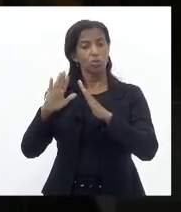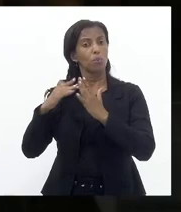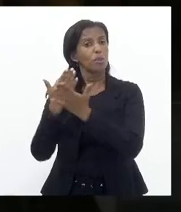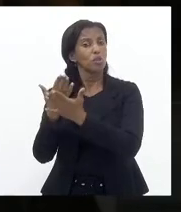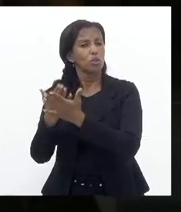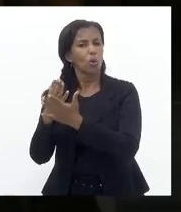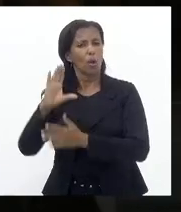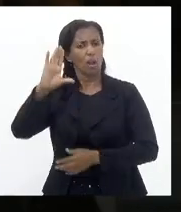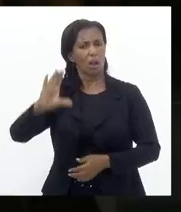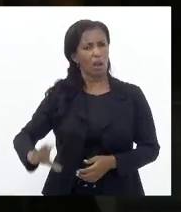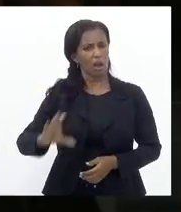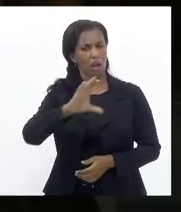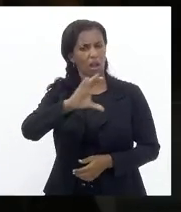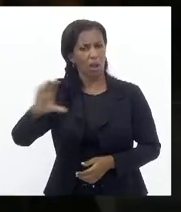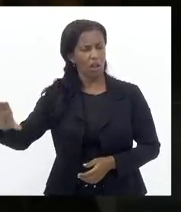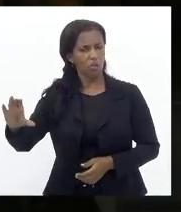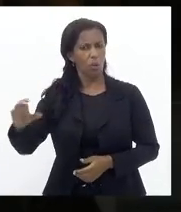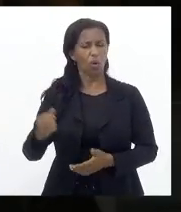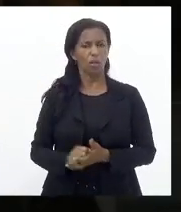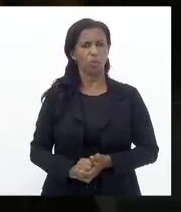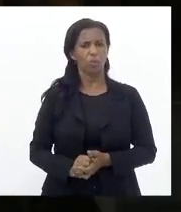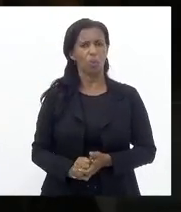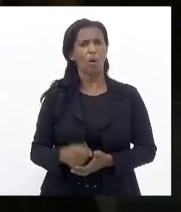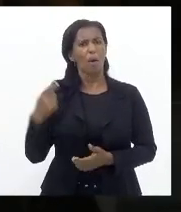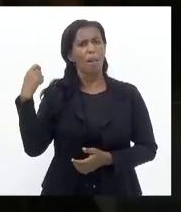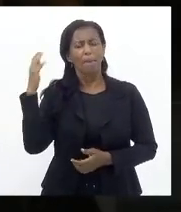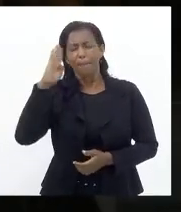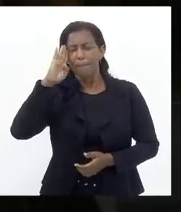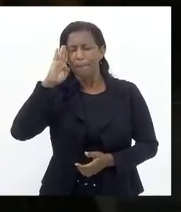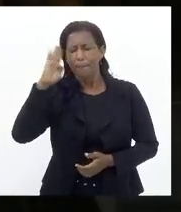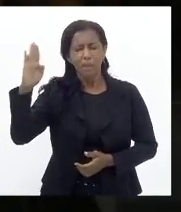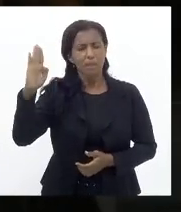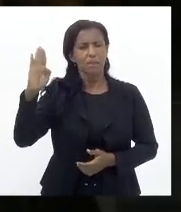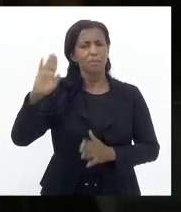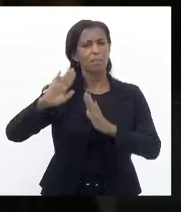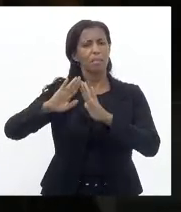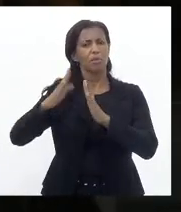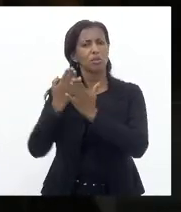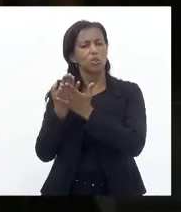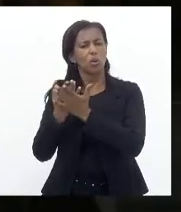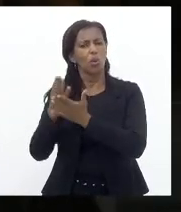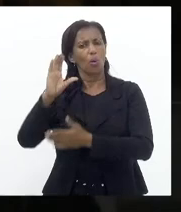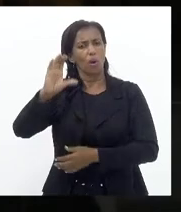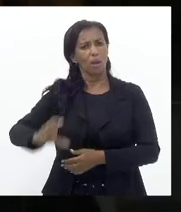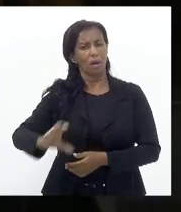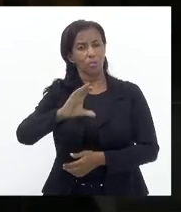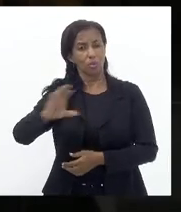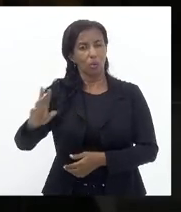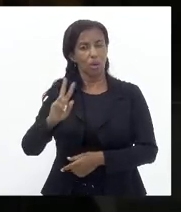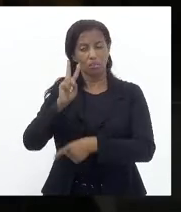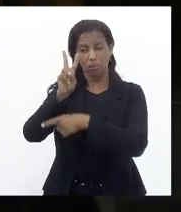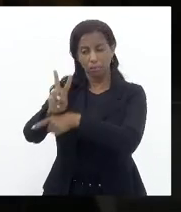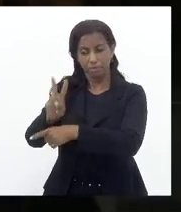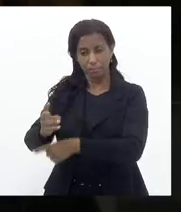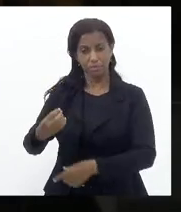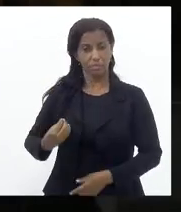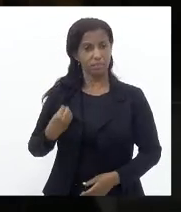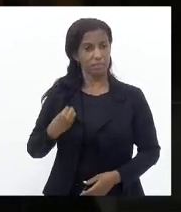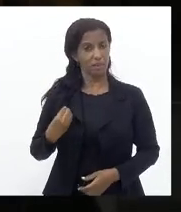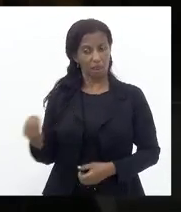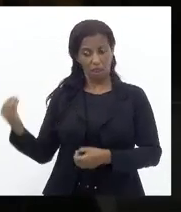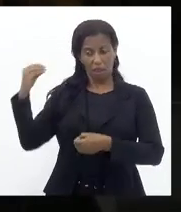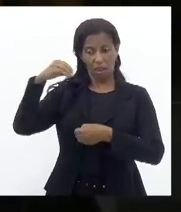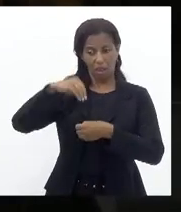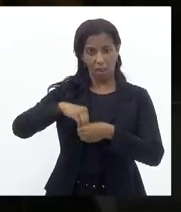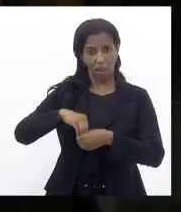Colégio nesse estado Sobretudo num colégio Confessional católico Que defende Incondicionalmente a vida Se instale